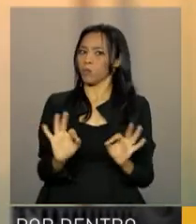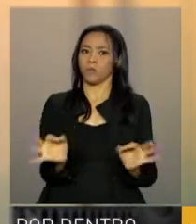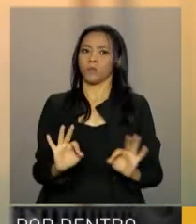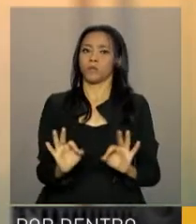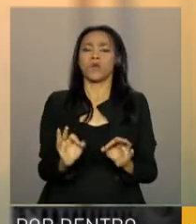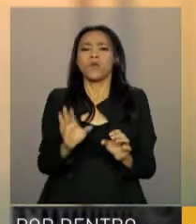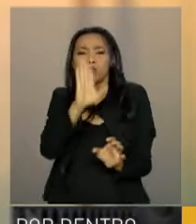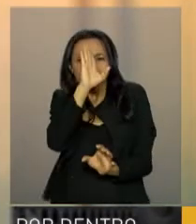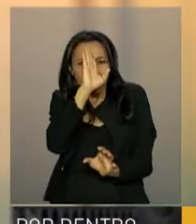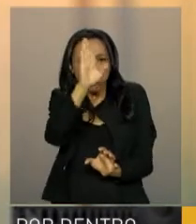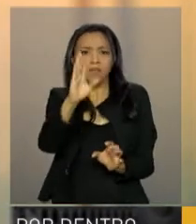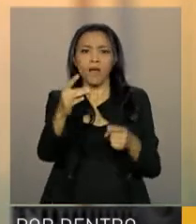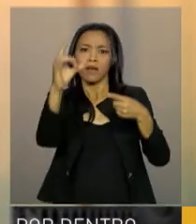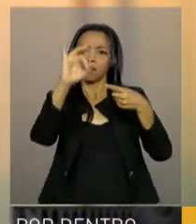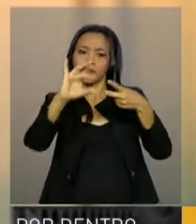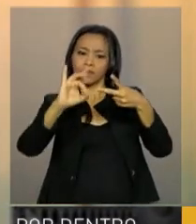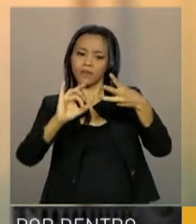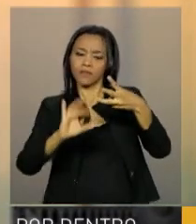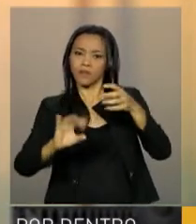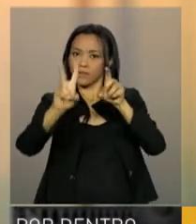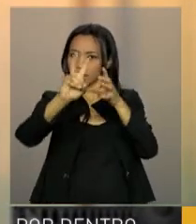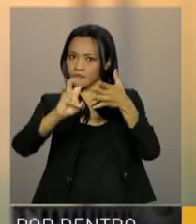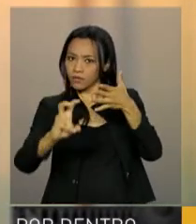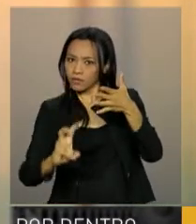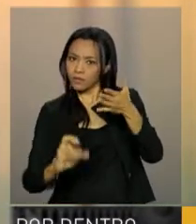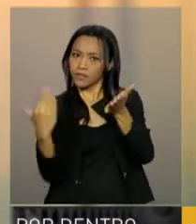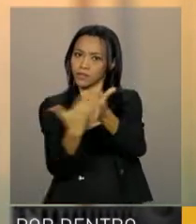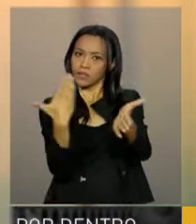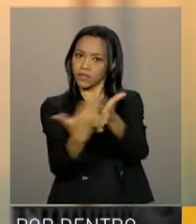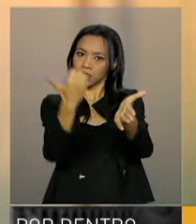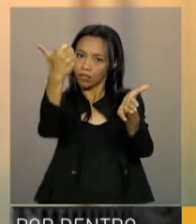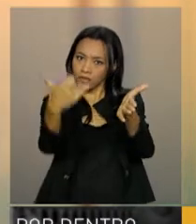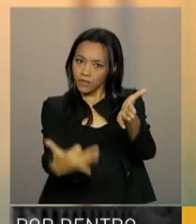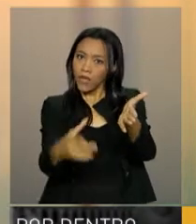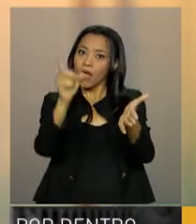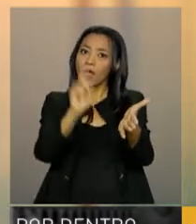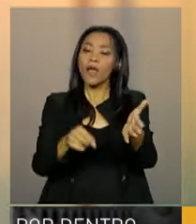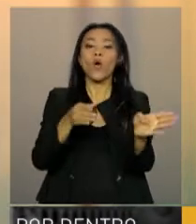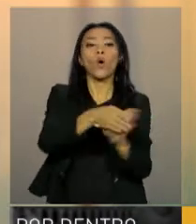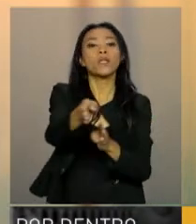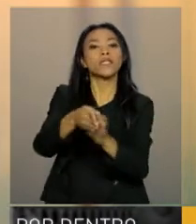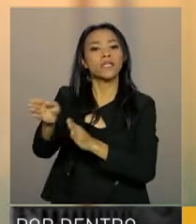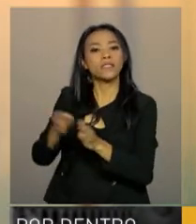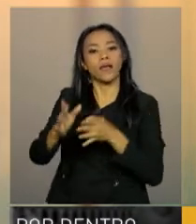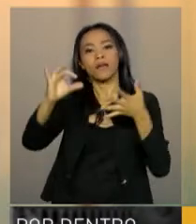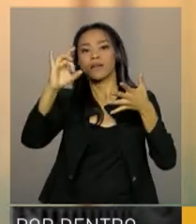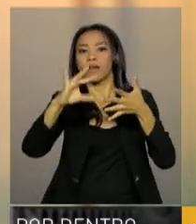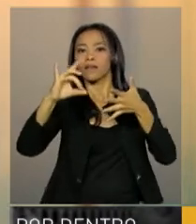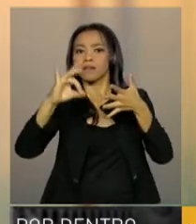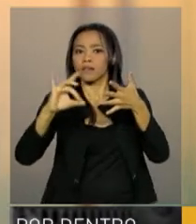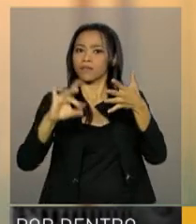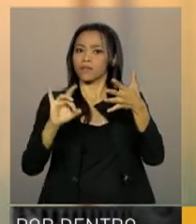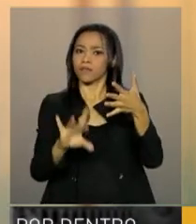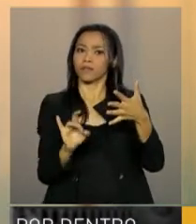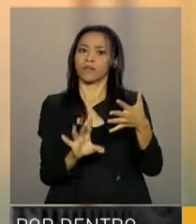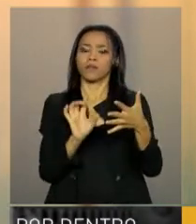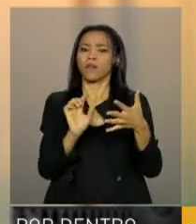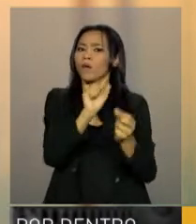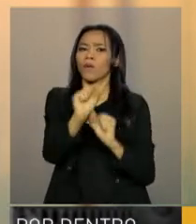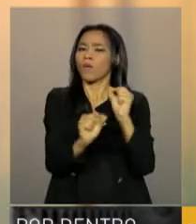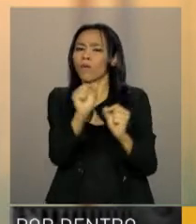principais tópicos da cartilha vêm orientar item a item da